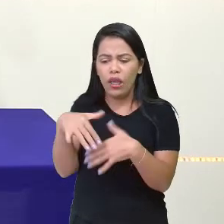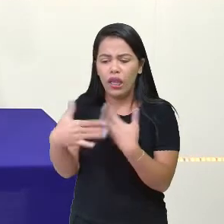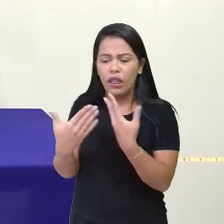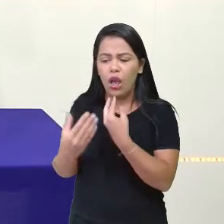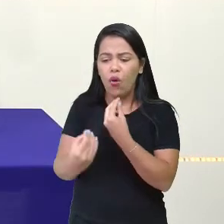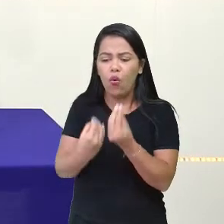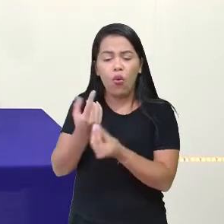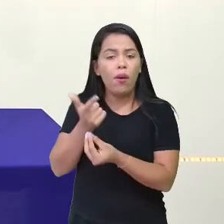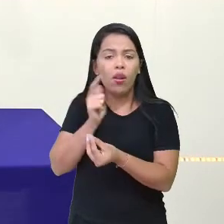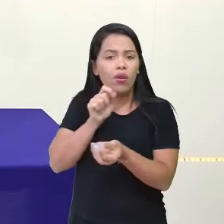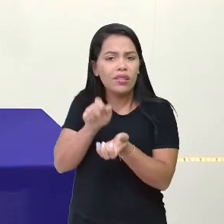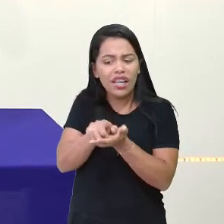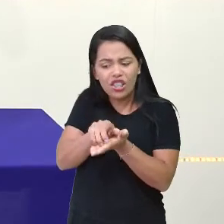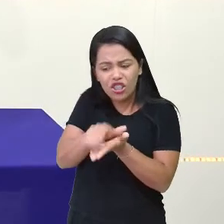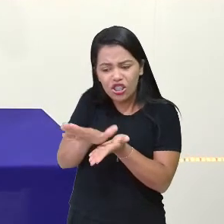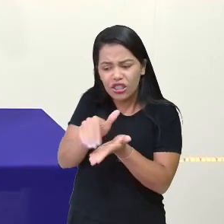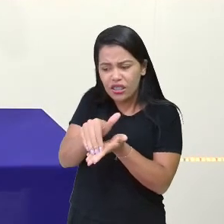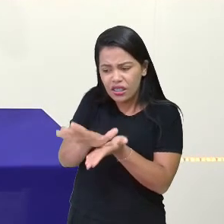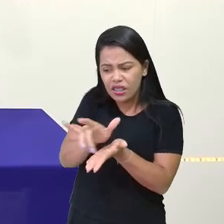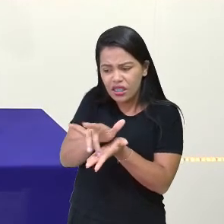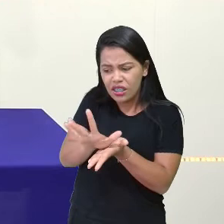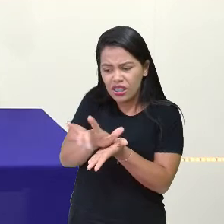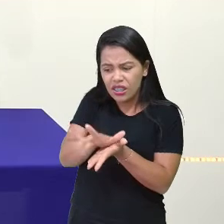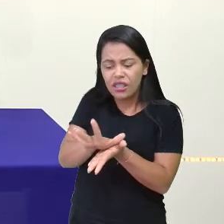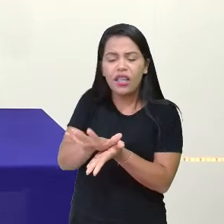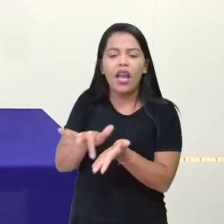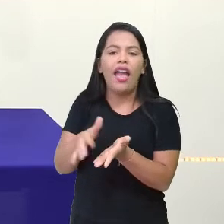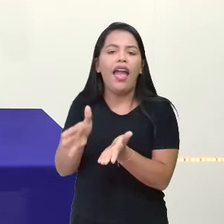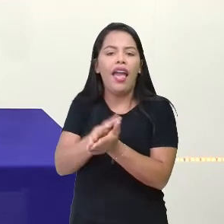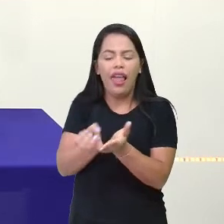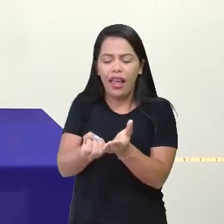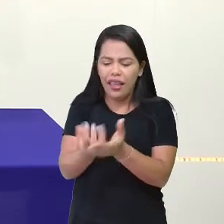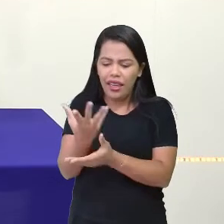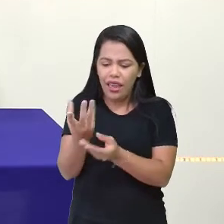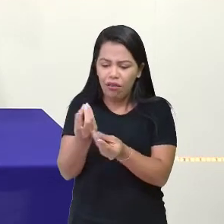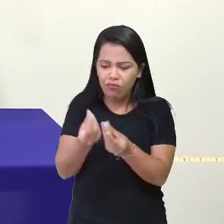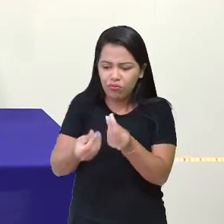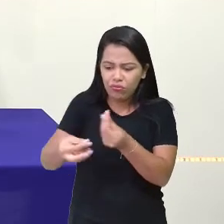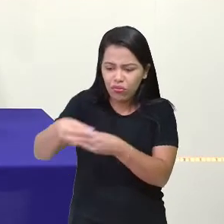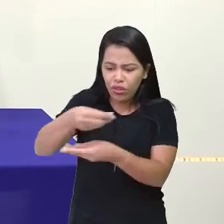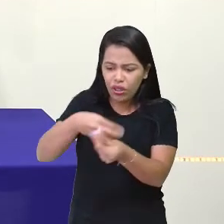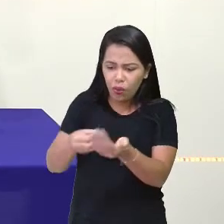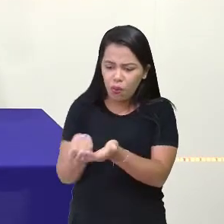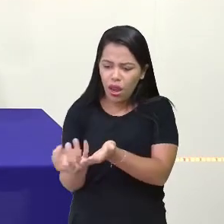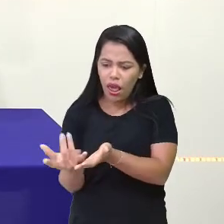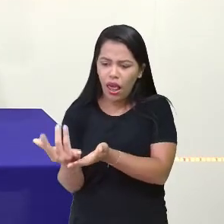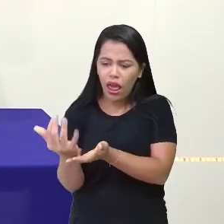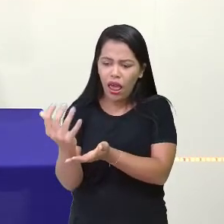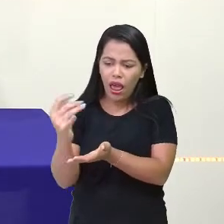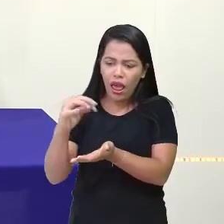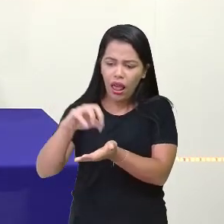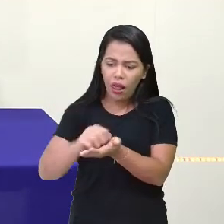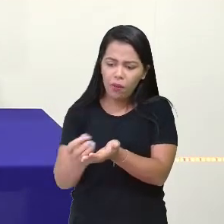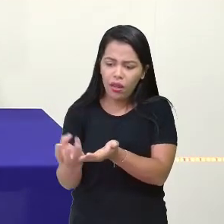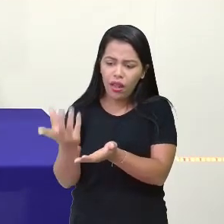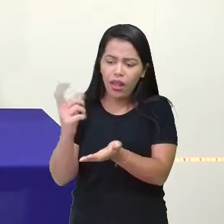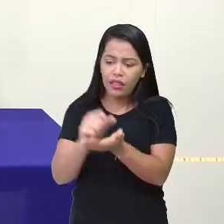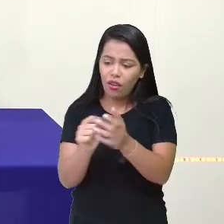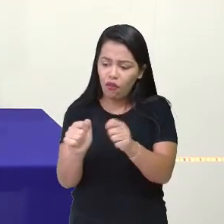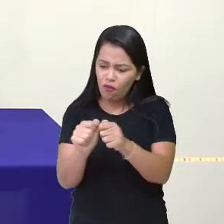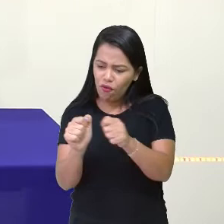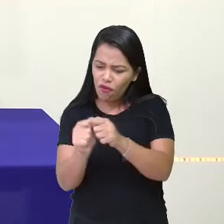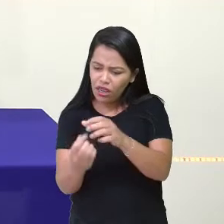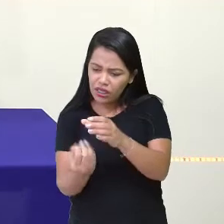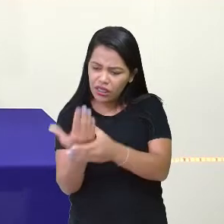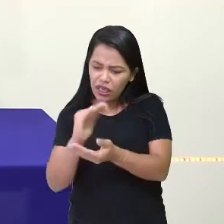uma proteção naquela areiazinha, uma substância ali que vai cobrindo, cobrindo, cobrindo, cobrindo, até formar a pérola,